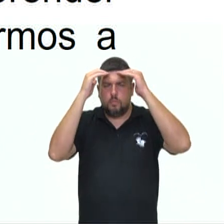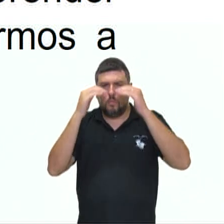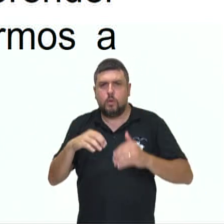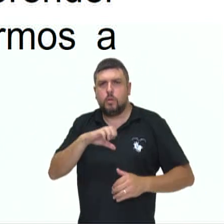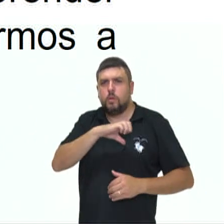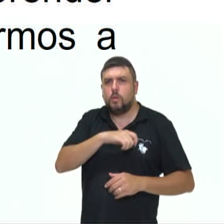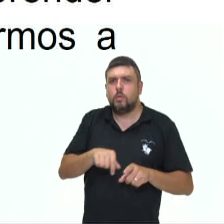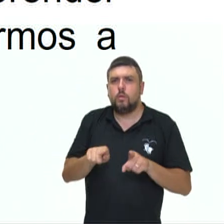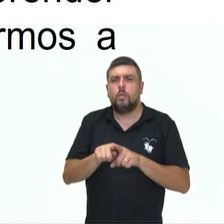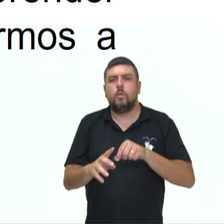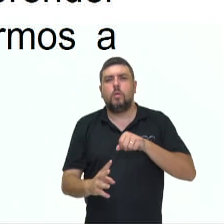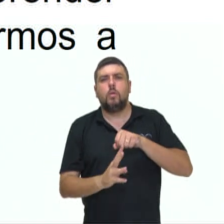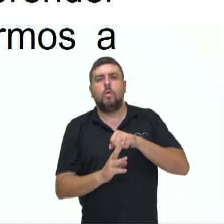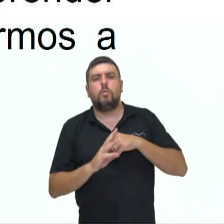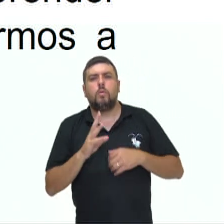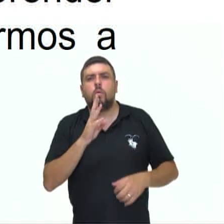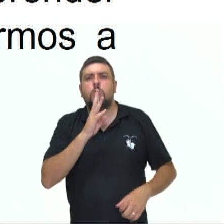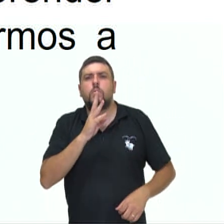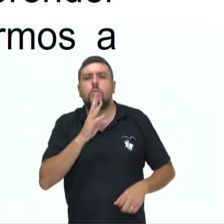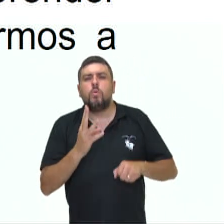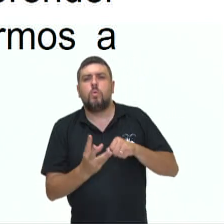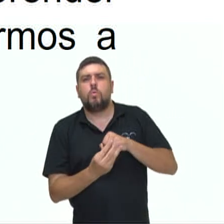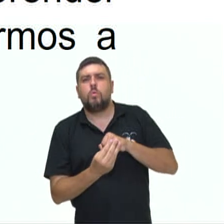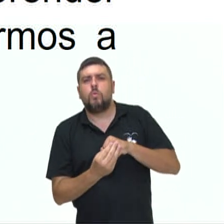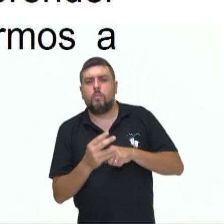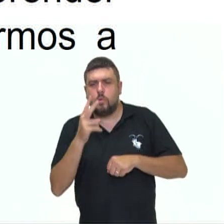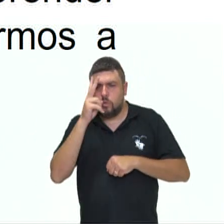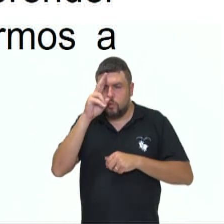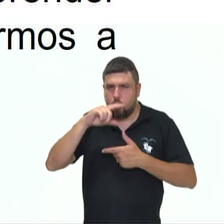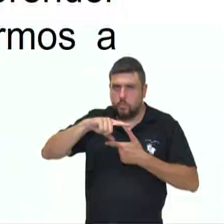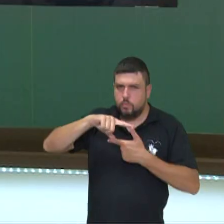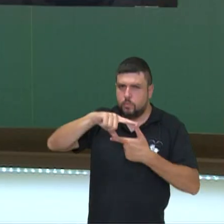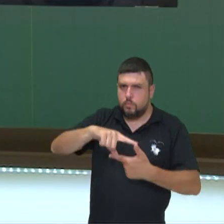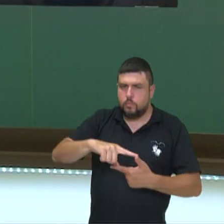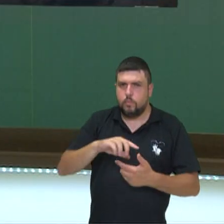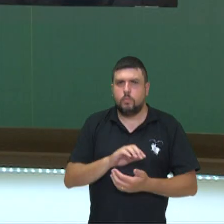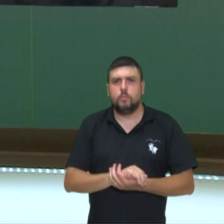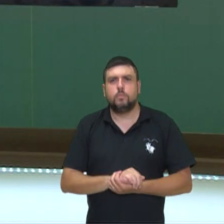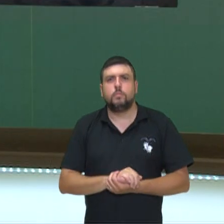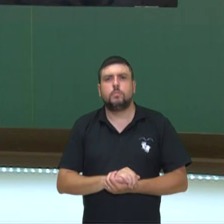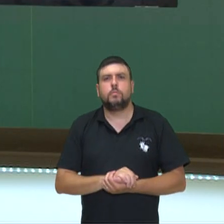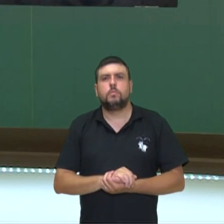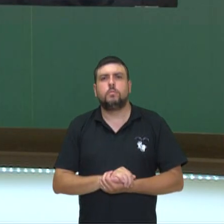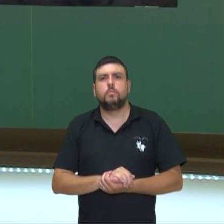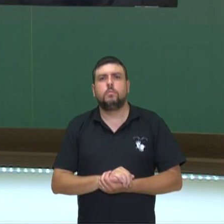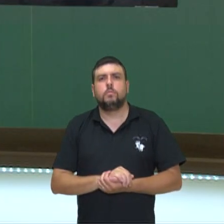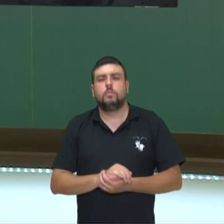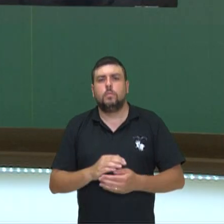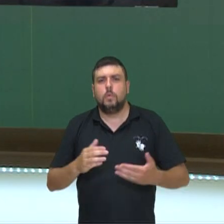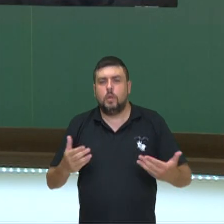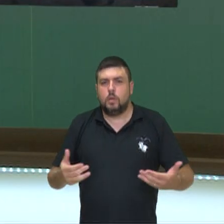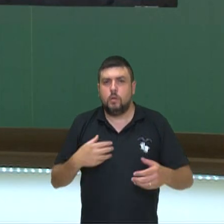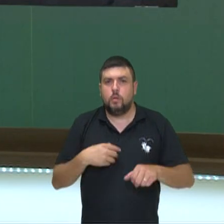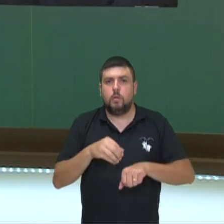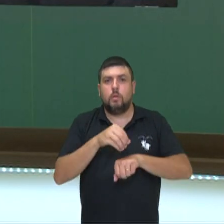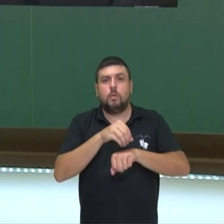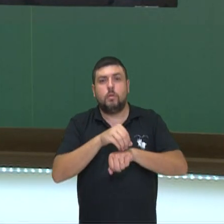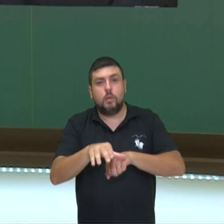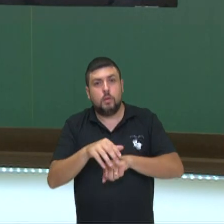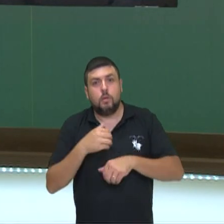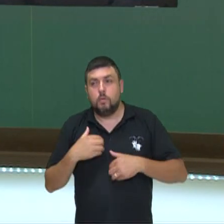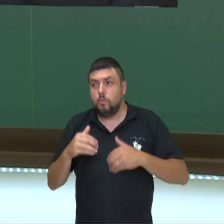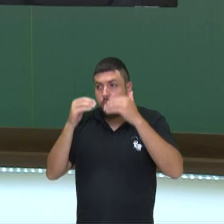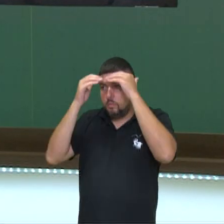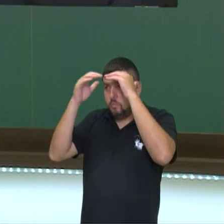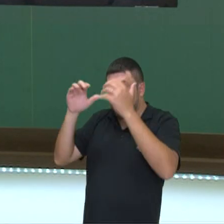éticos e conhecermos a própria história, a própria tradição. Bem, então, fica aqui a dica. Vamos ouvir os